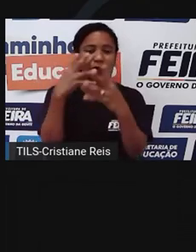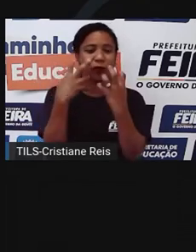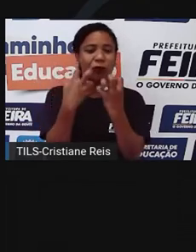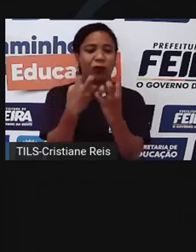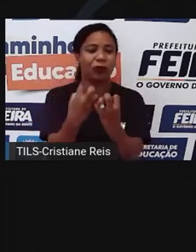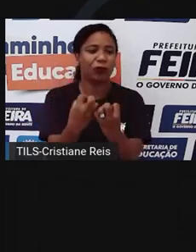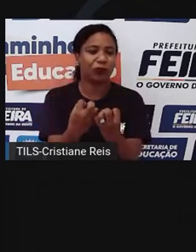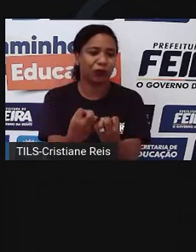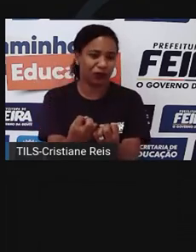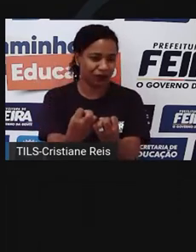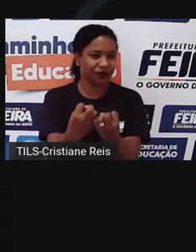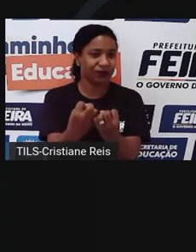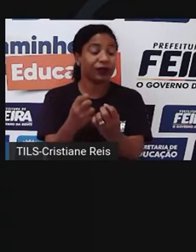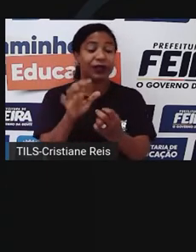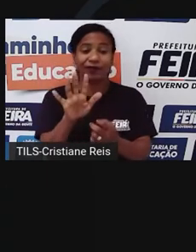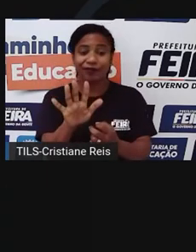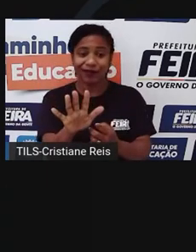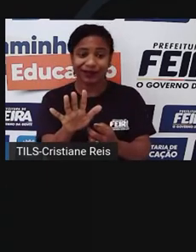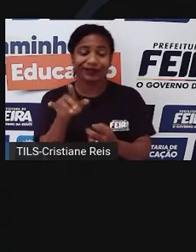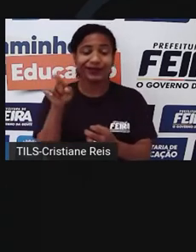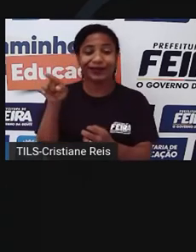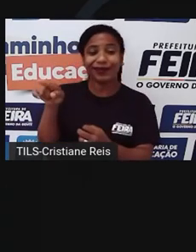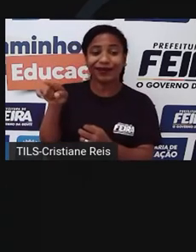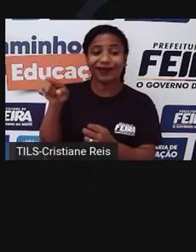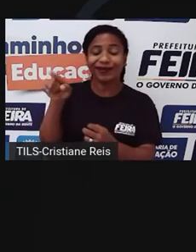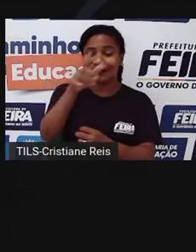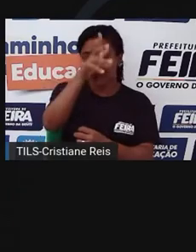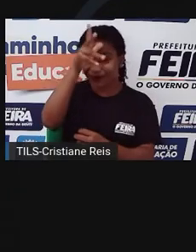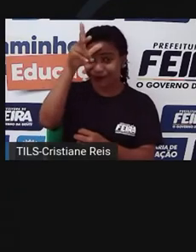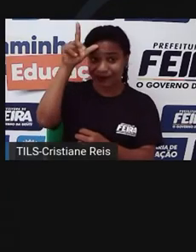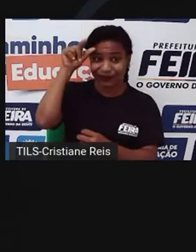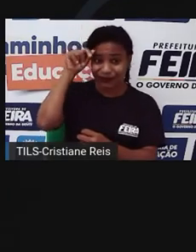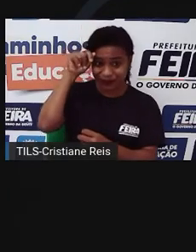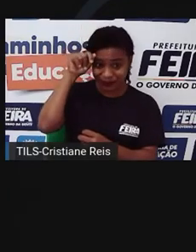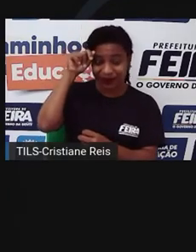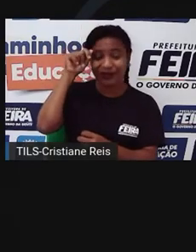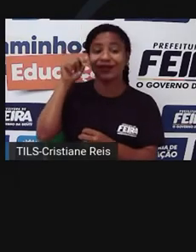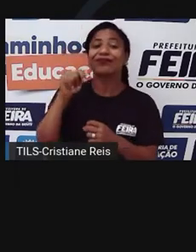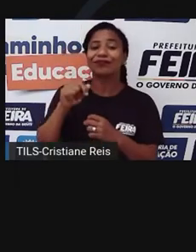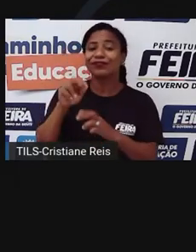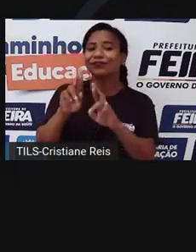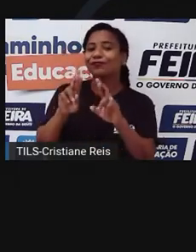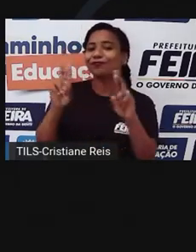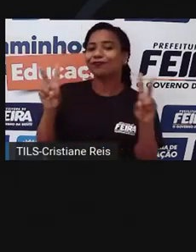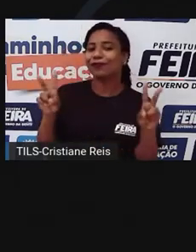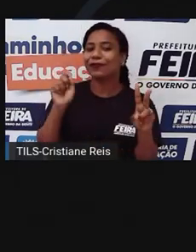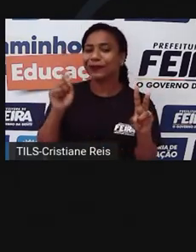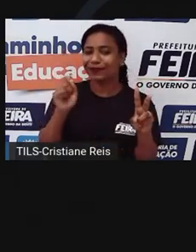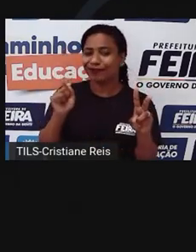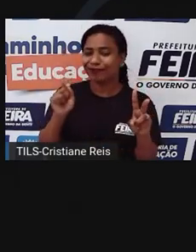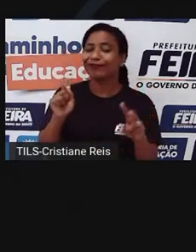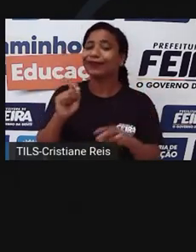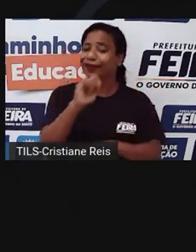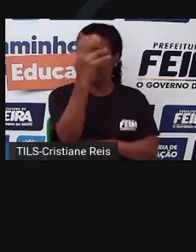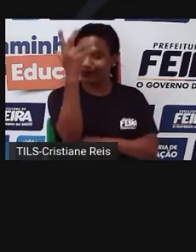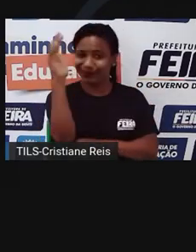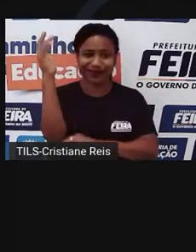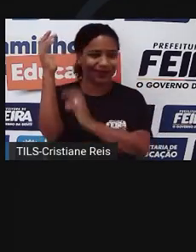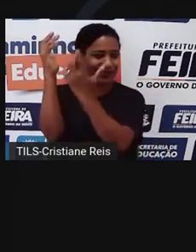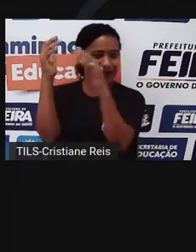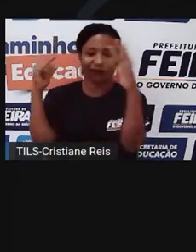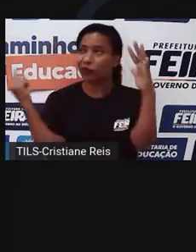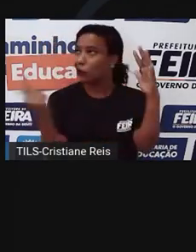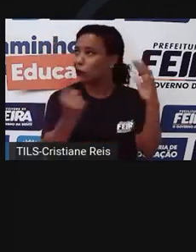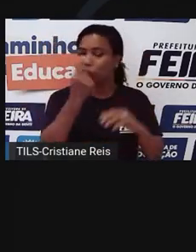dentro do continente ia ficar totalmente seco. O que tem na Amazônia que é diferente? E a Amazônia tem árvores. As árvores grandes na